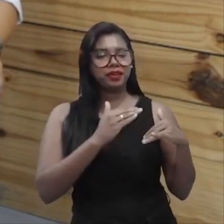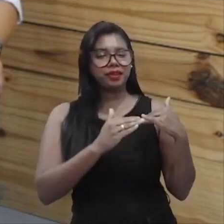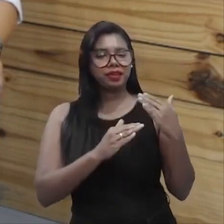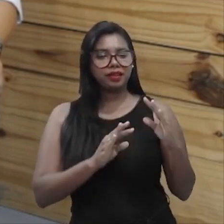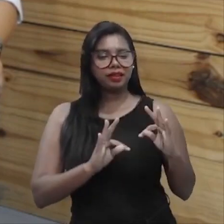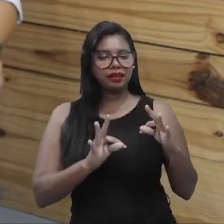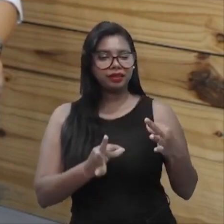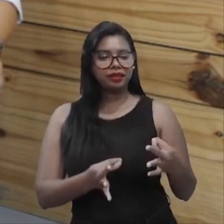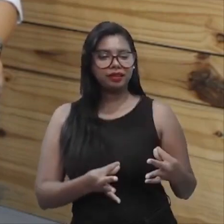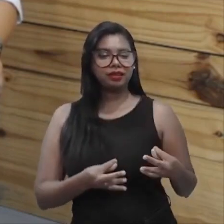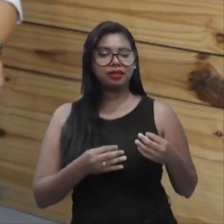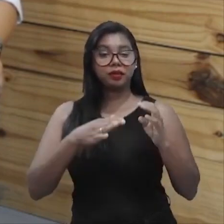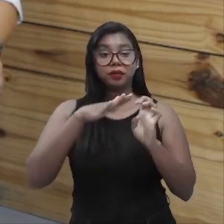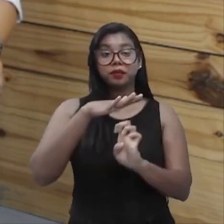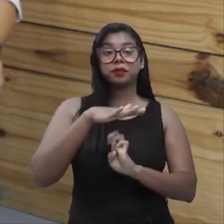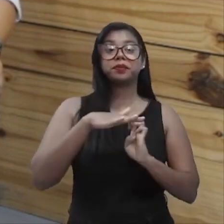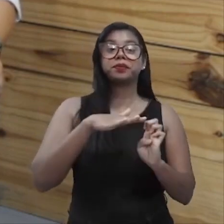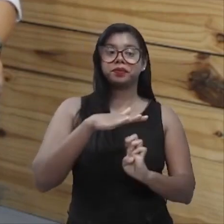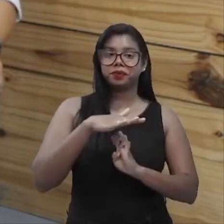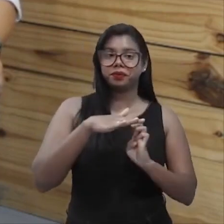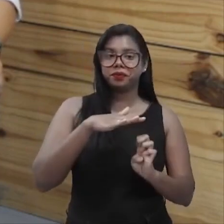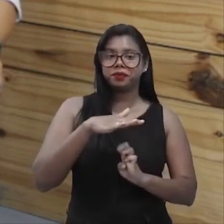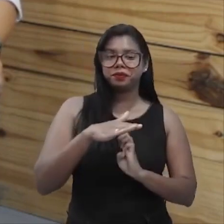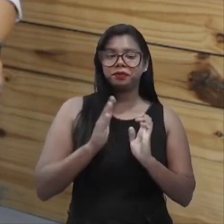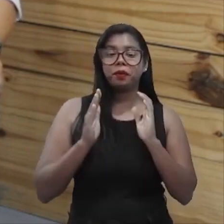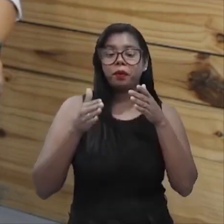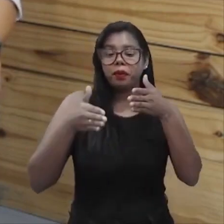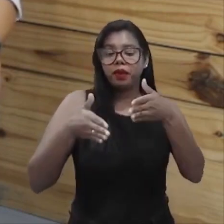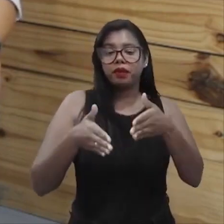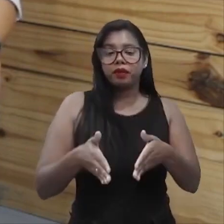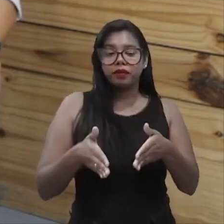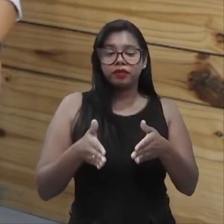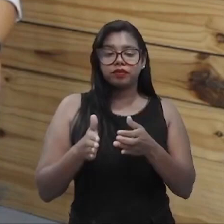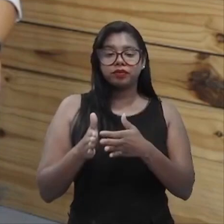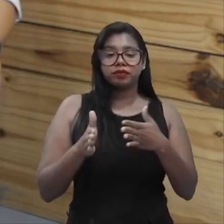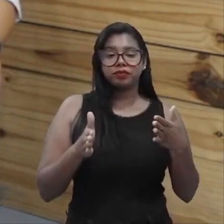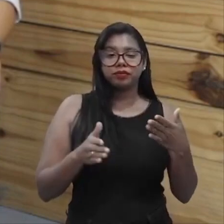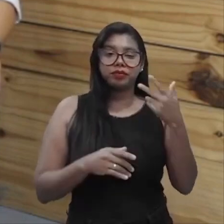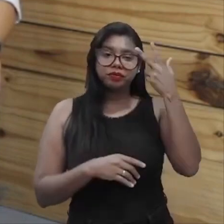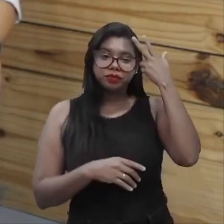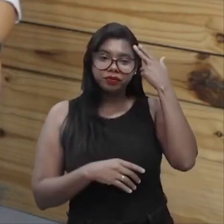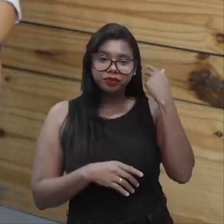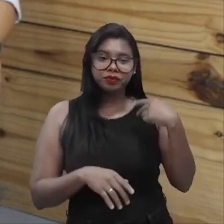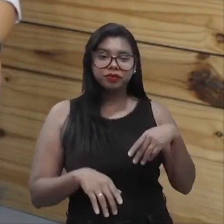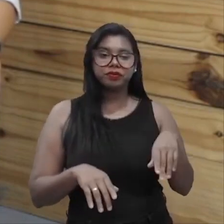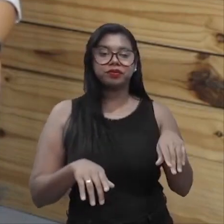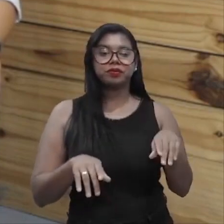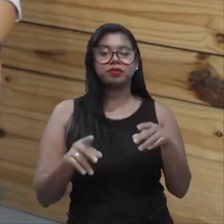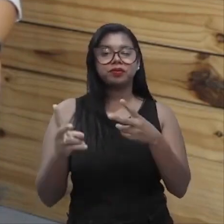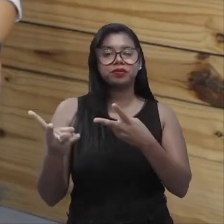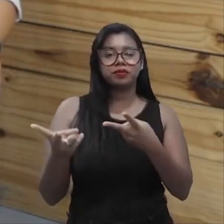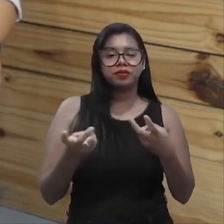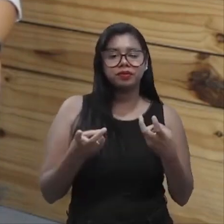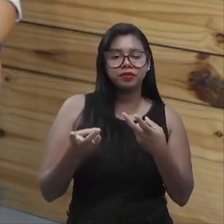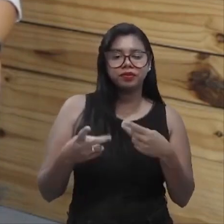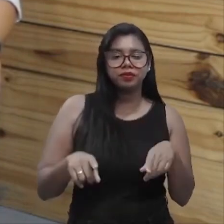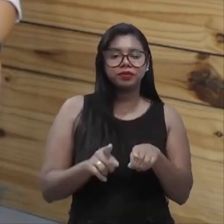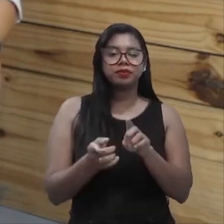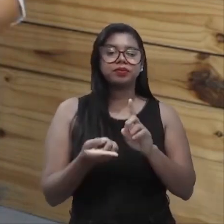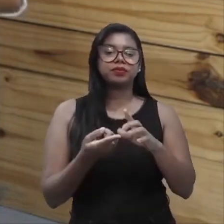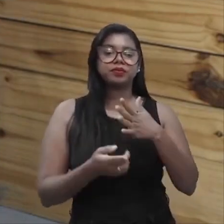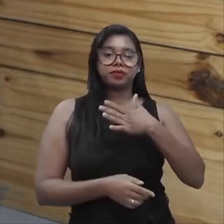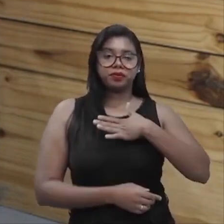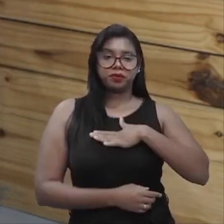uma empresa com esse foco em qualidade, né? Mesmo considerando a percepção, os